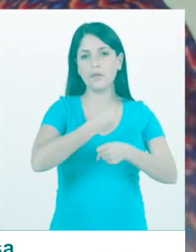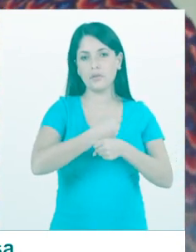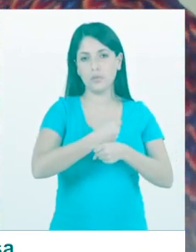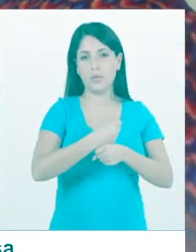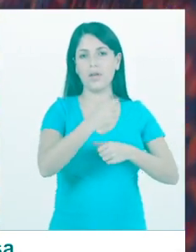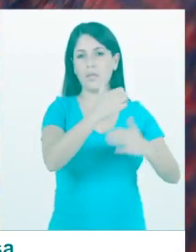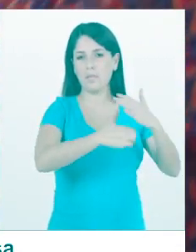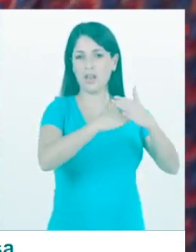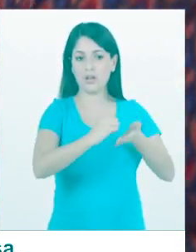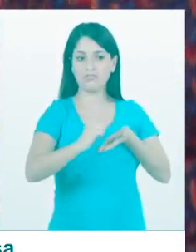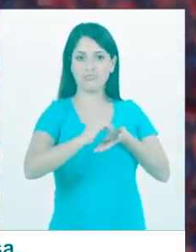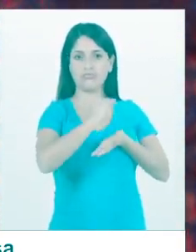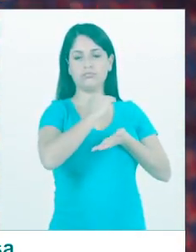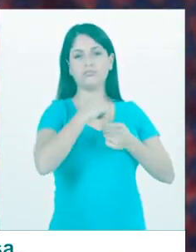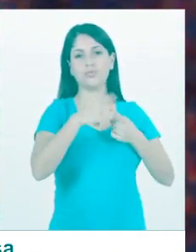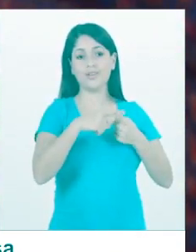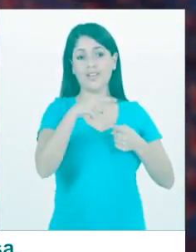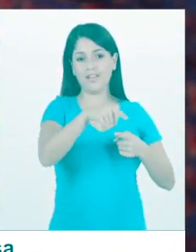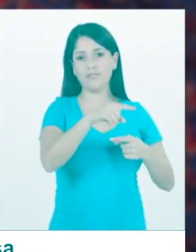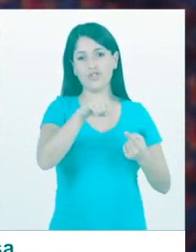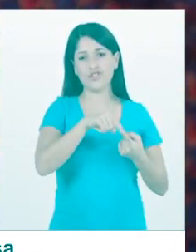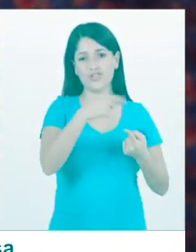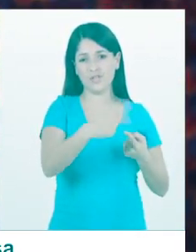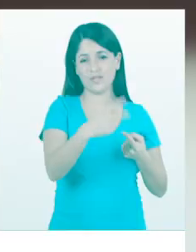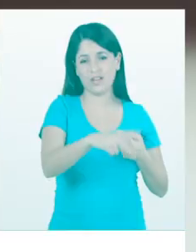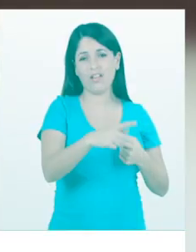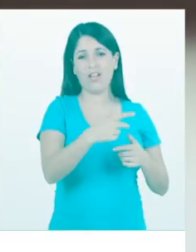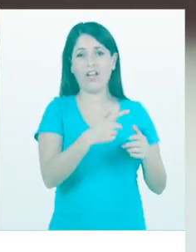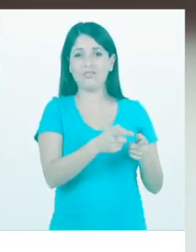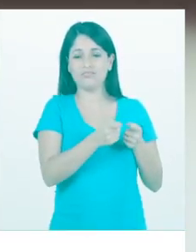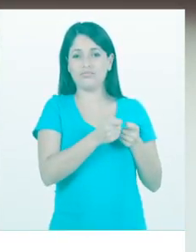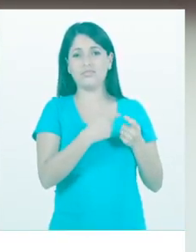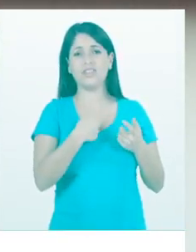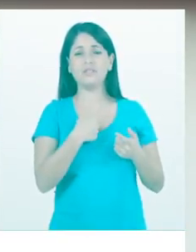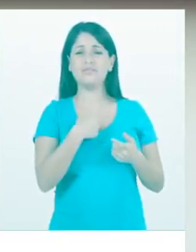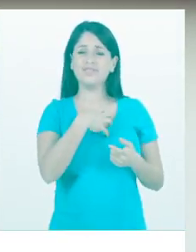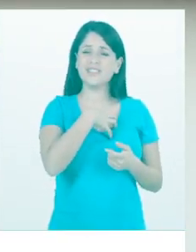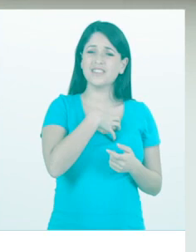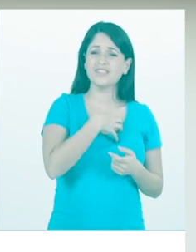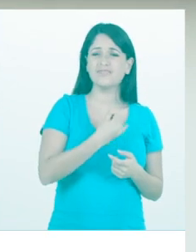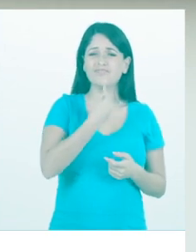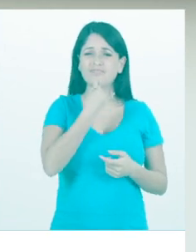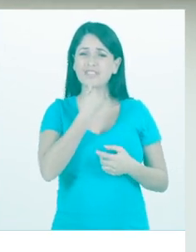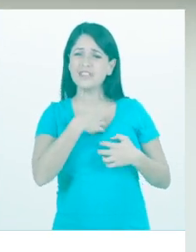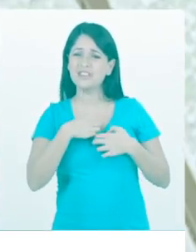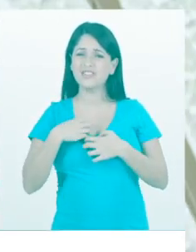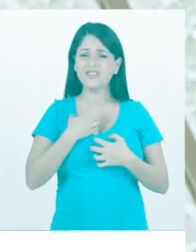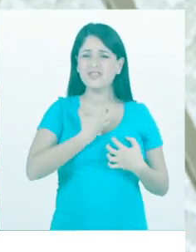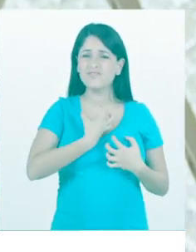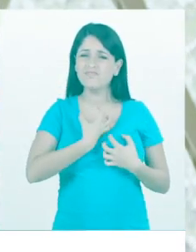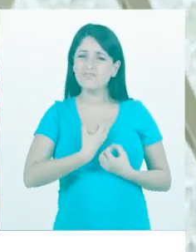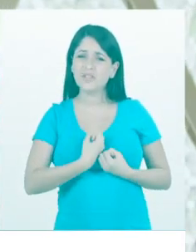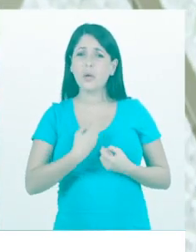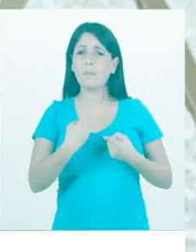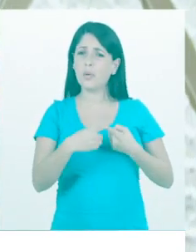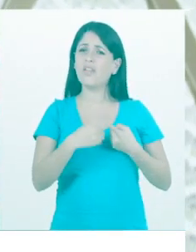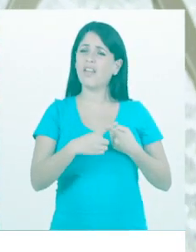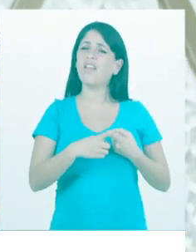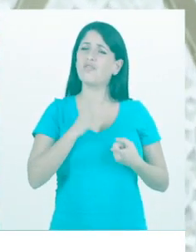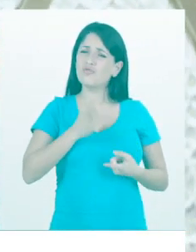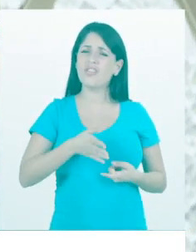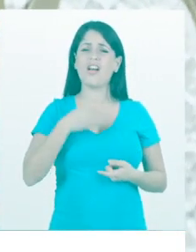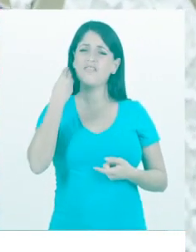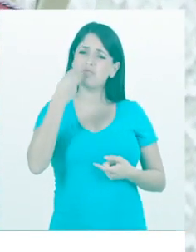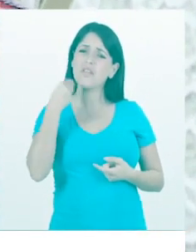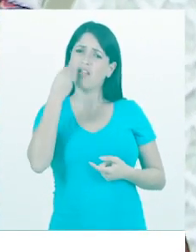devido à redução de custos da empresa. Emocionalmente eu me sinto triste, me sinto deprimida, porque